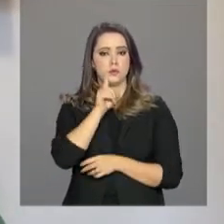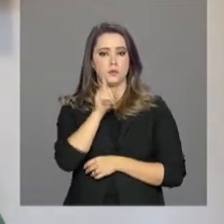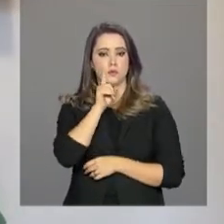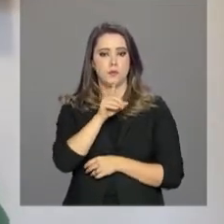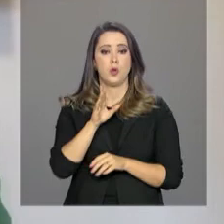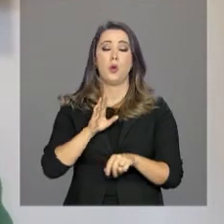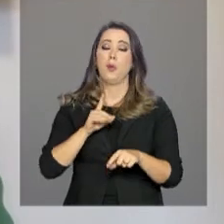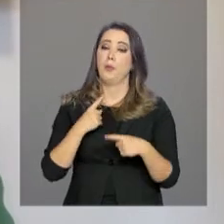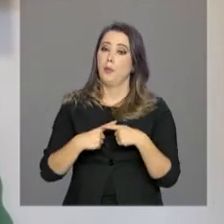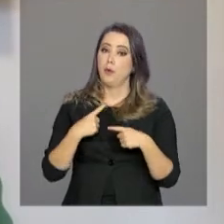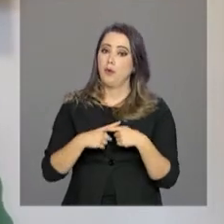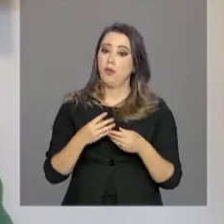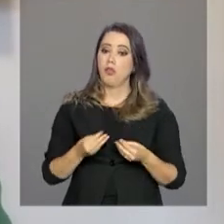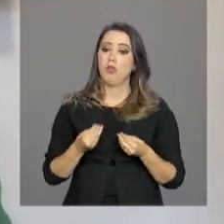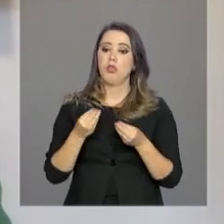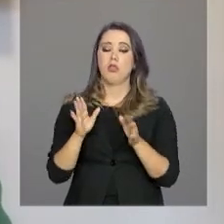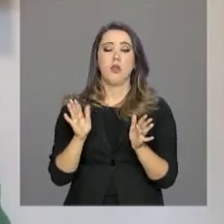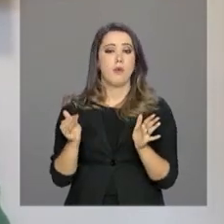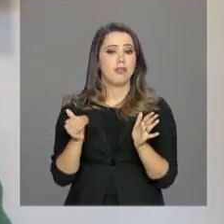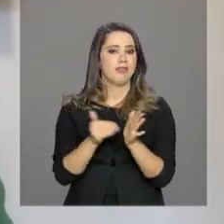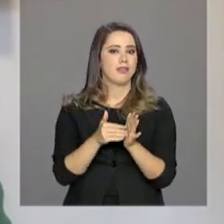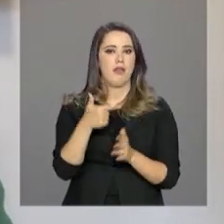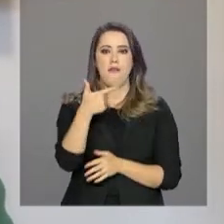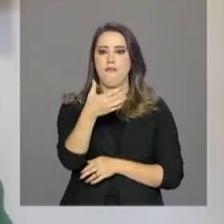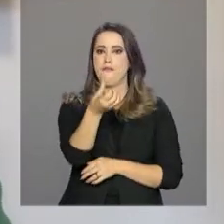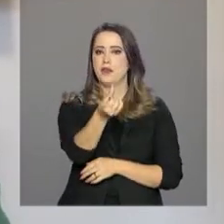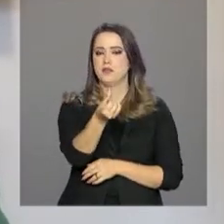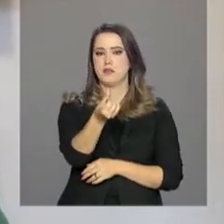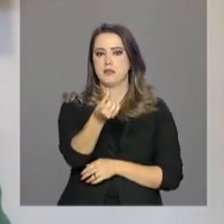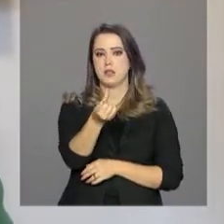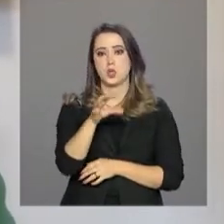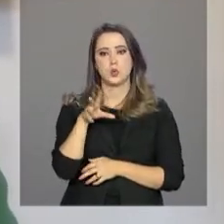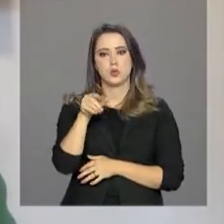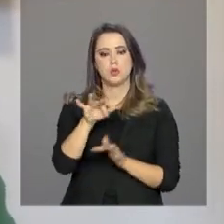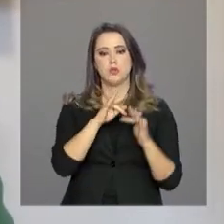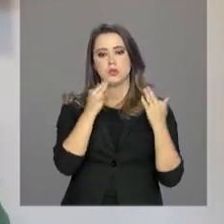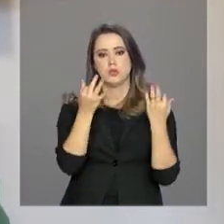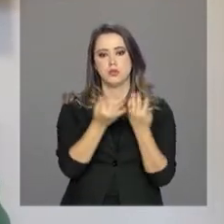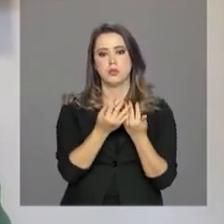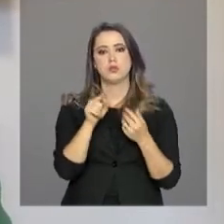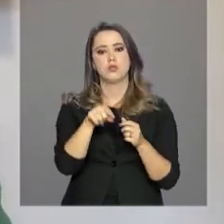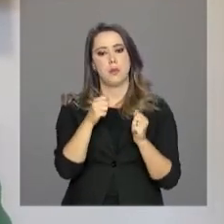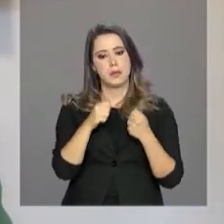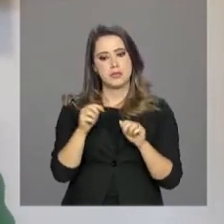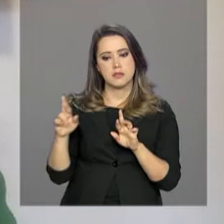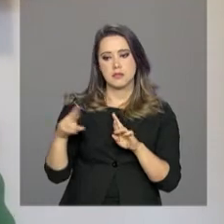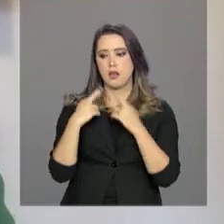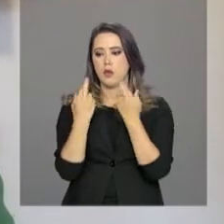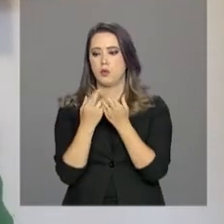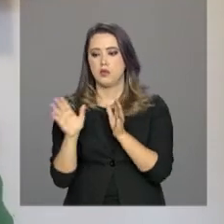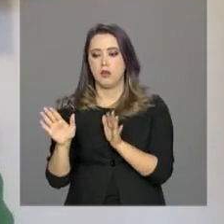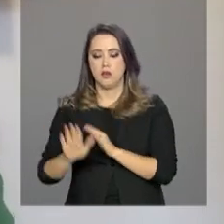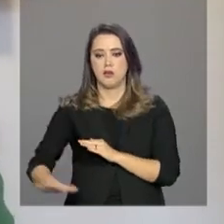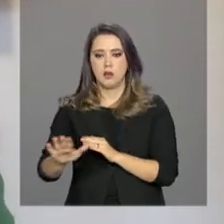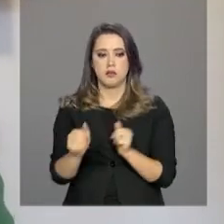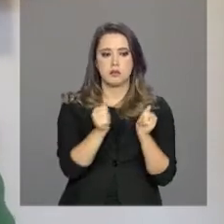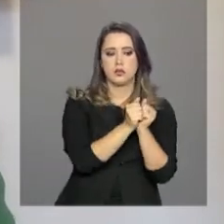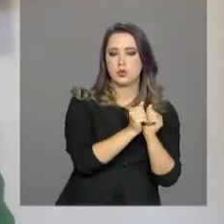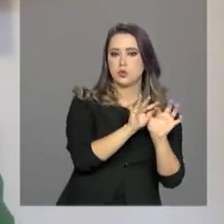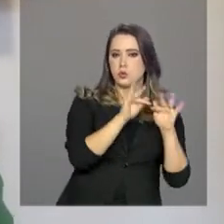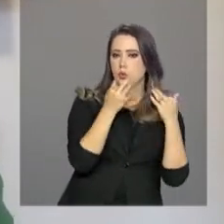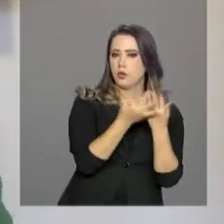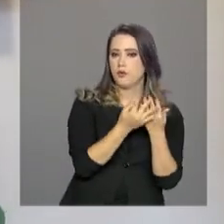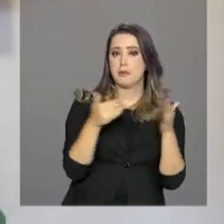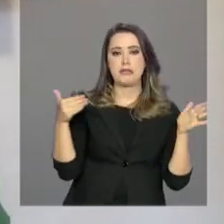deu um prazo para que até o próximo dia 26 todas as famílias sejam reunidas. E ainda há essa